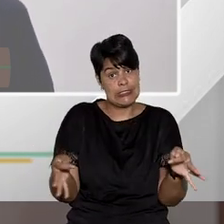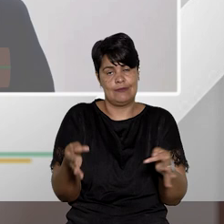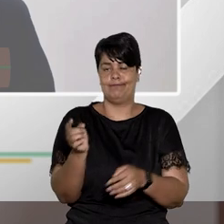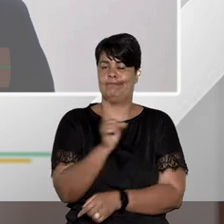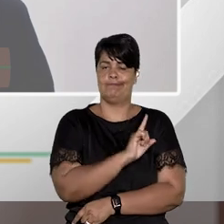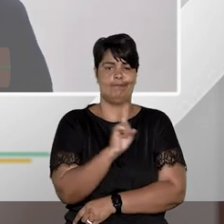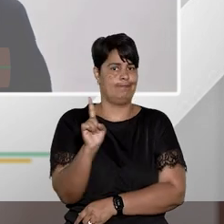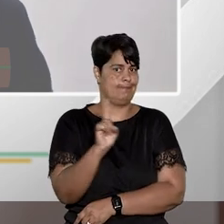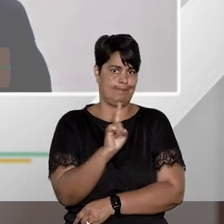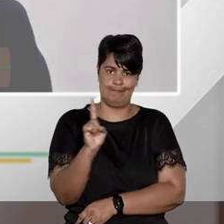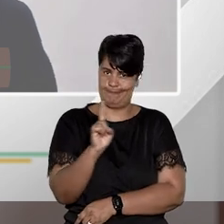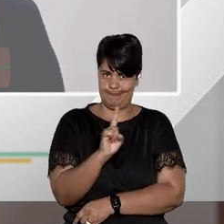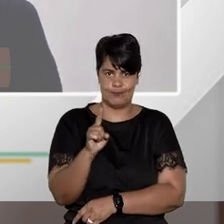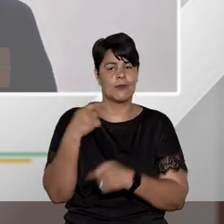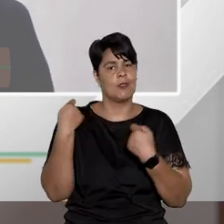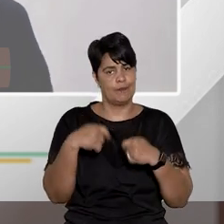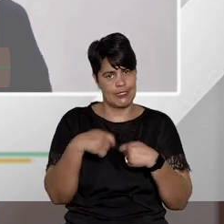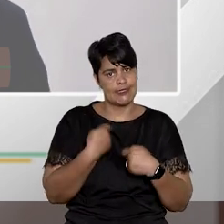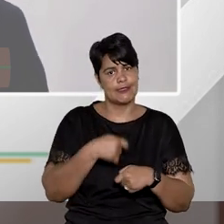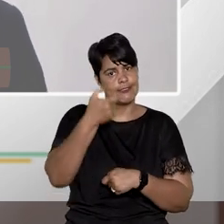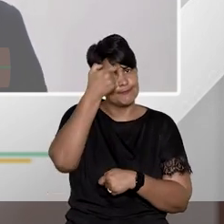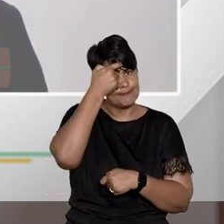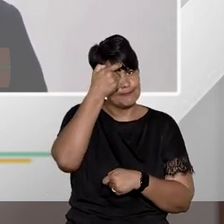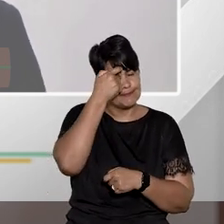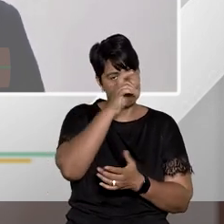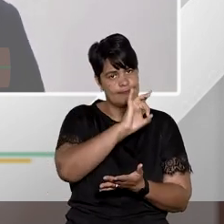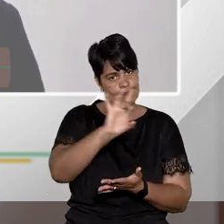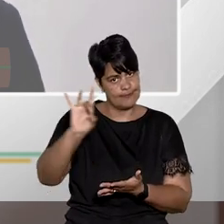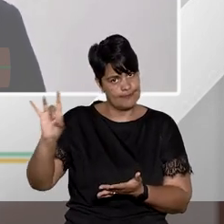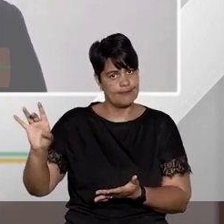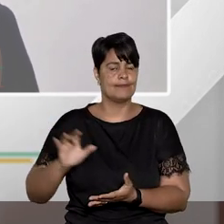passa por uma conscientização e por uma racionalização